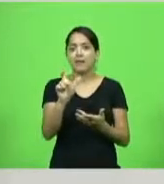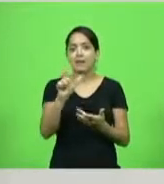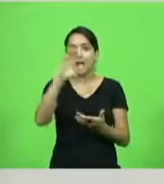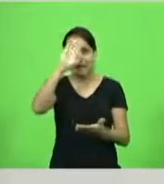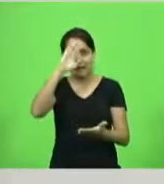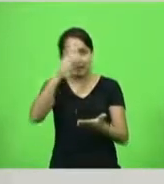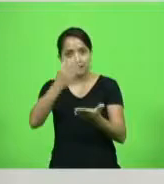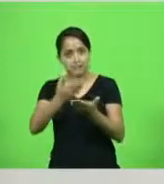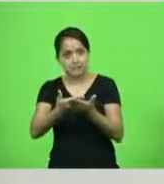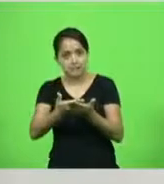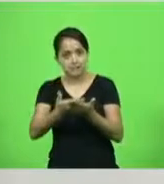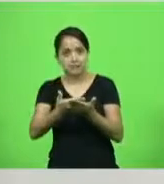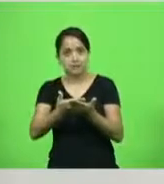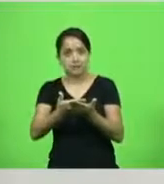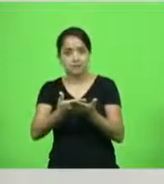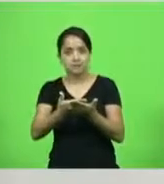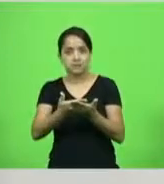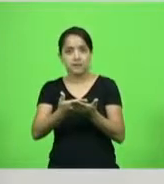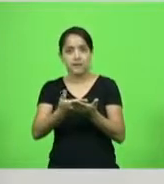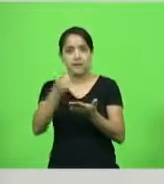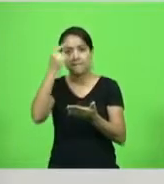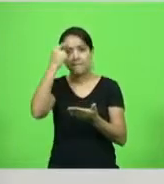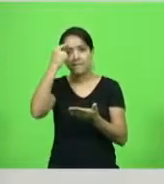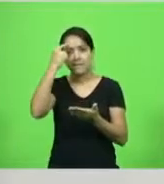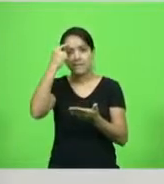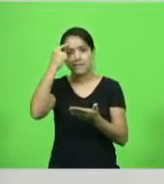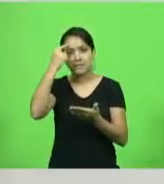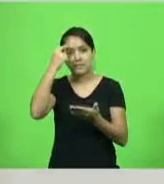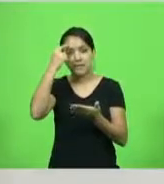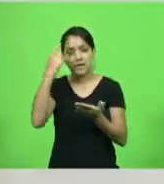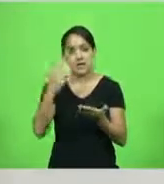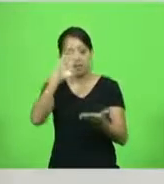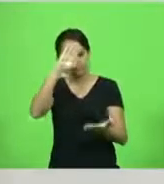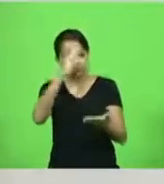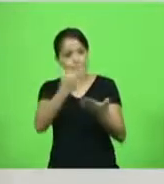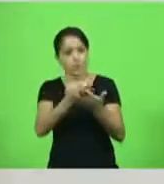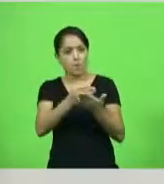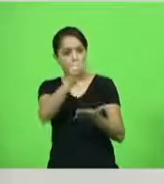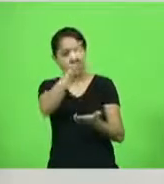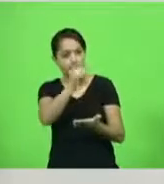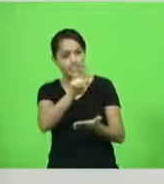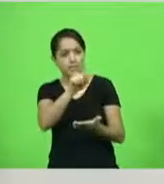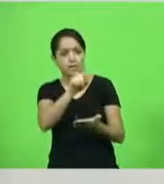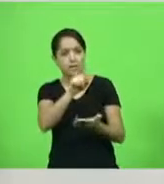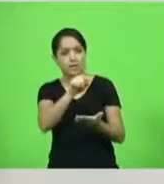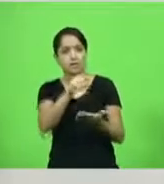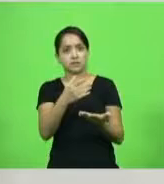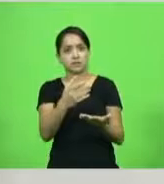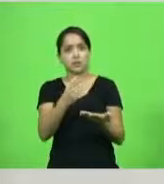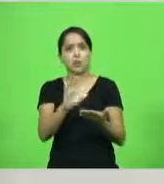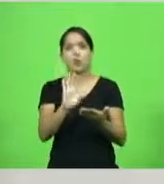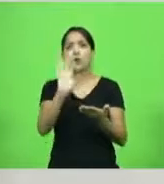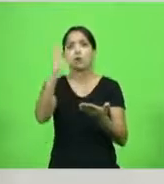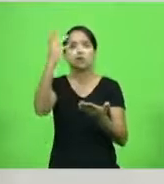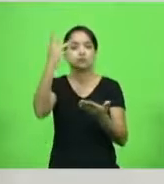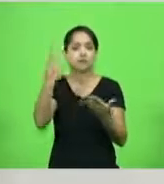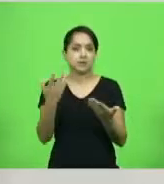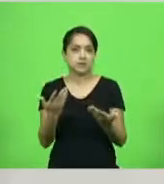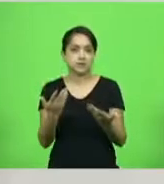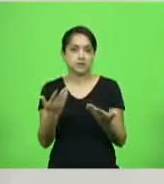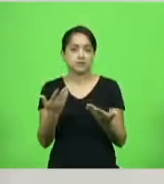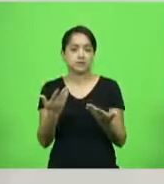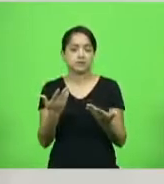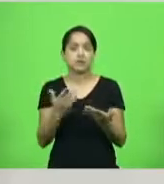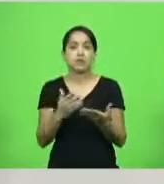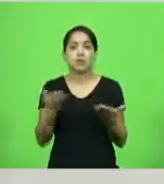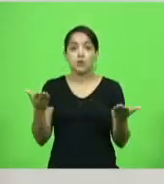Ela é uma palavra que nos arremete a pensar em dar crédito. Você dar crédito é aquilo que acontece. E